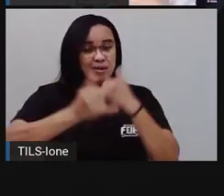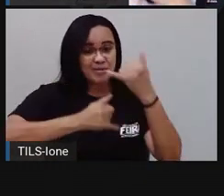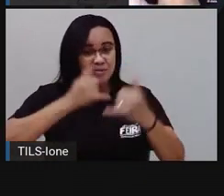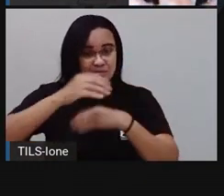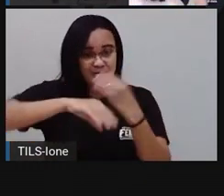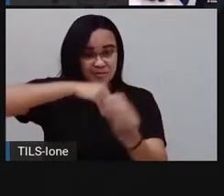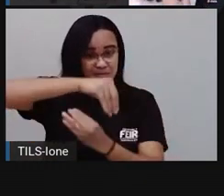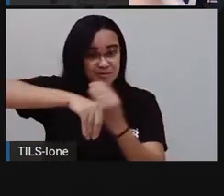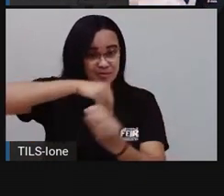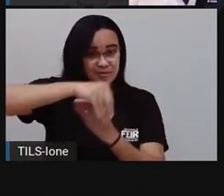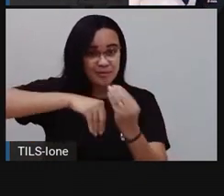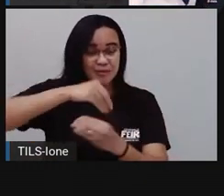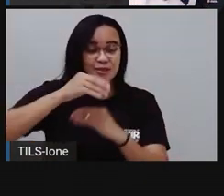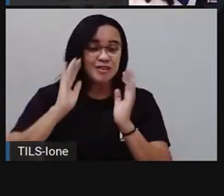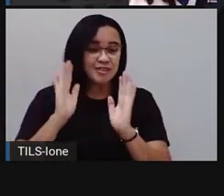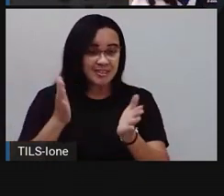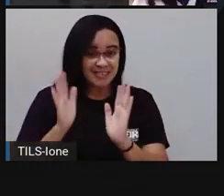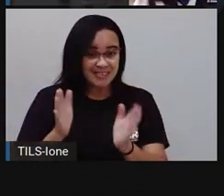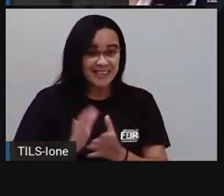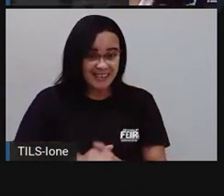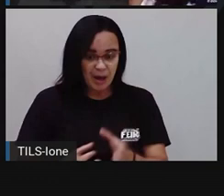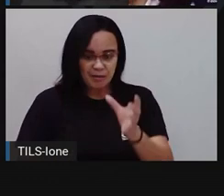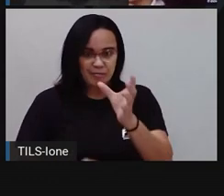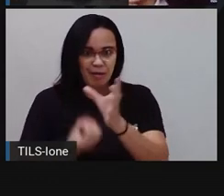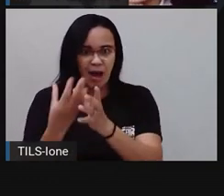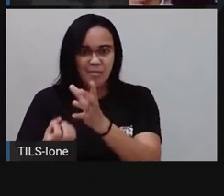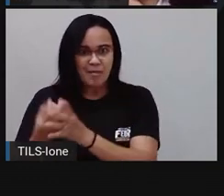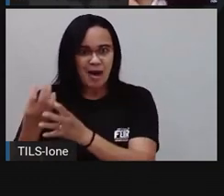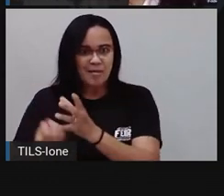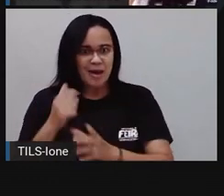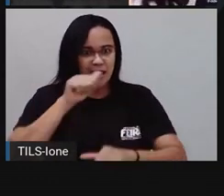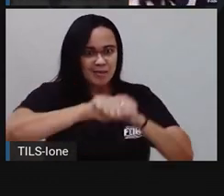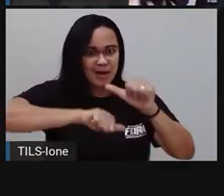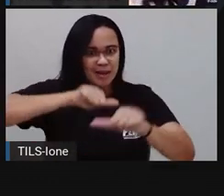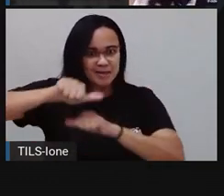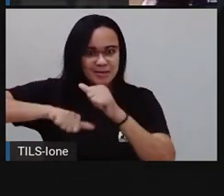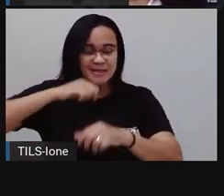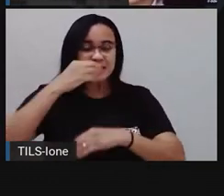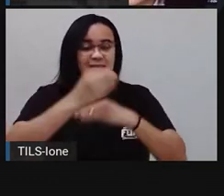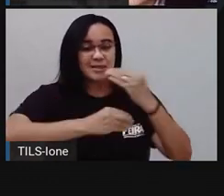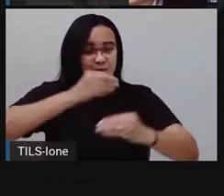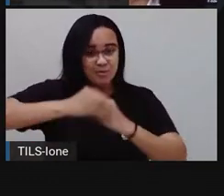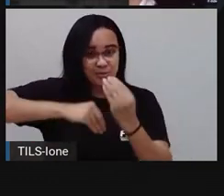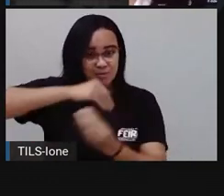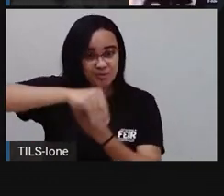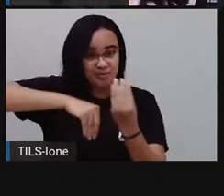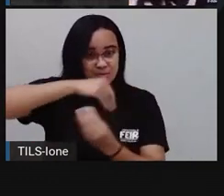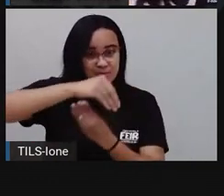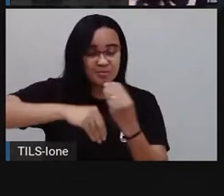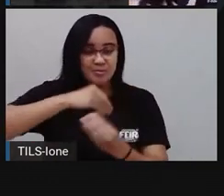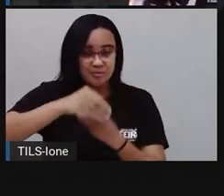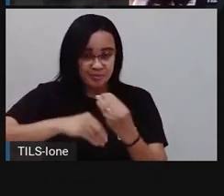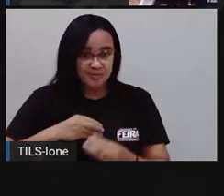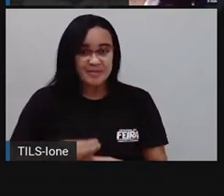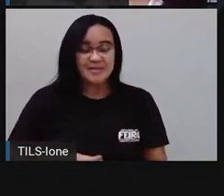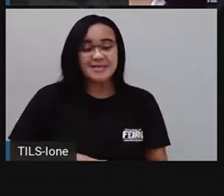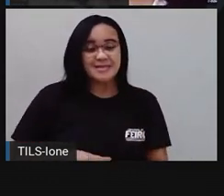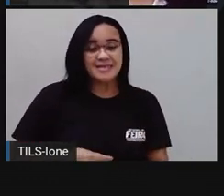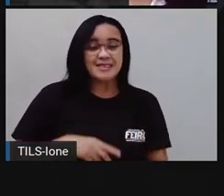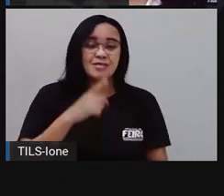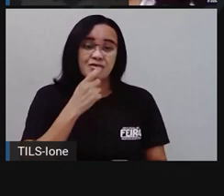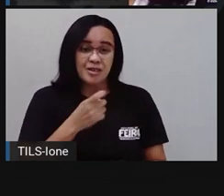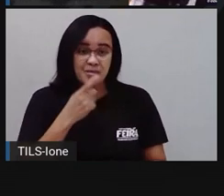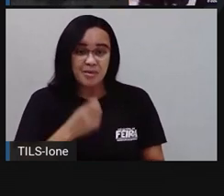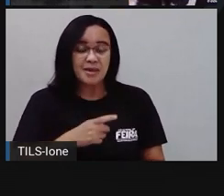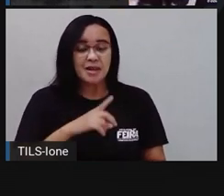a mistura de cores, em que a gente formou, né? O laranja misturando o amarelo com o vermelho, o verde misturando